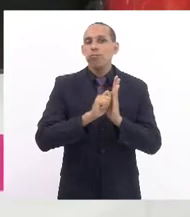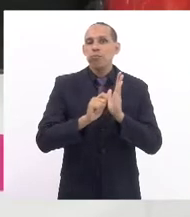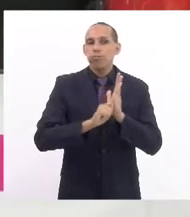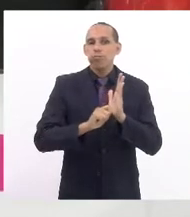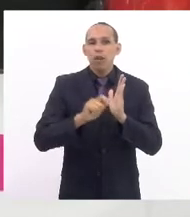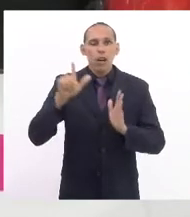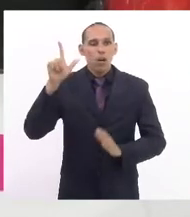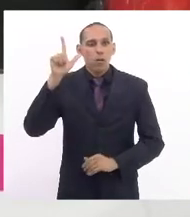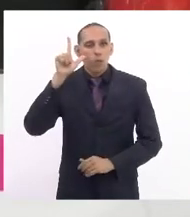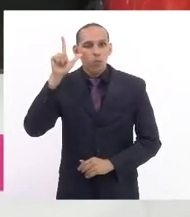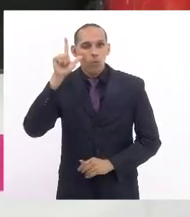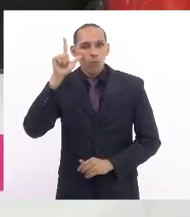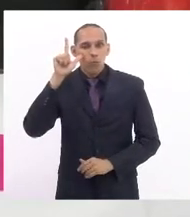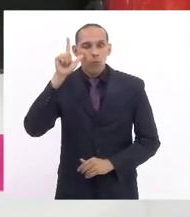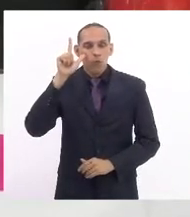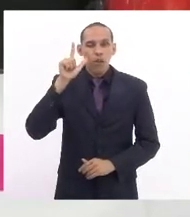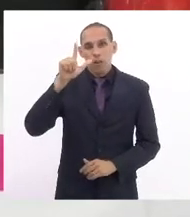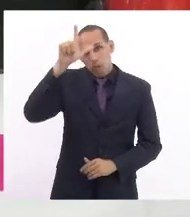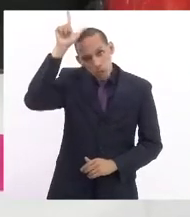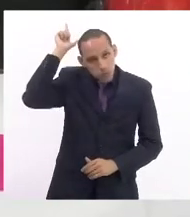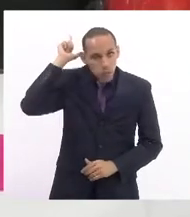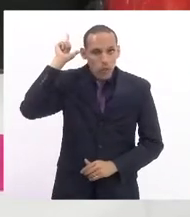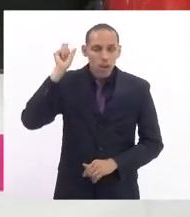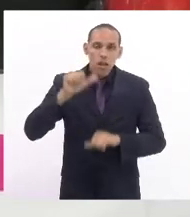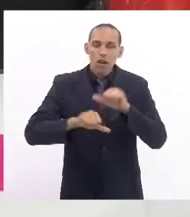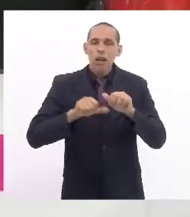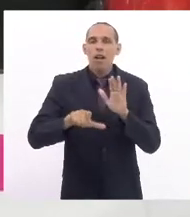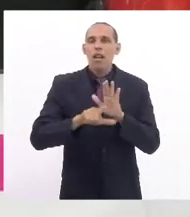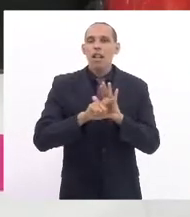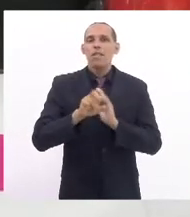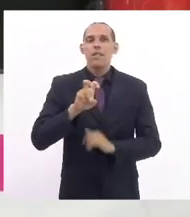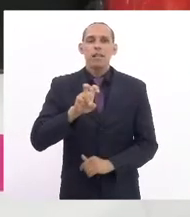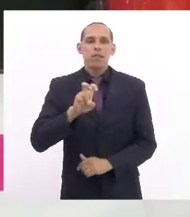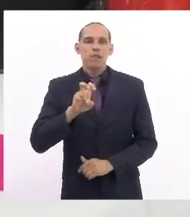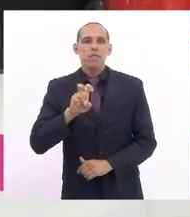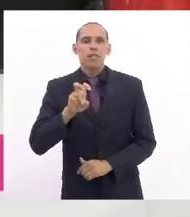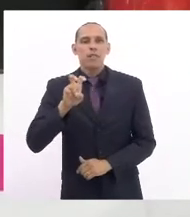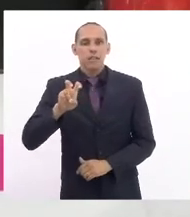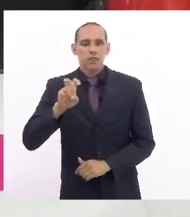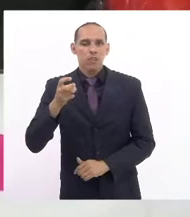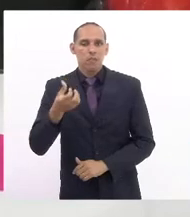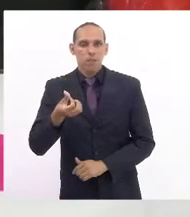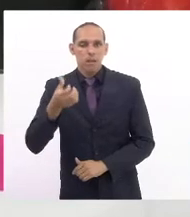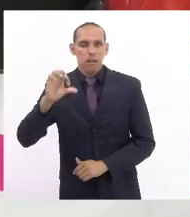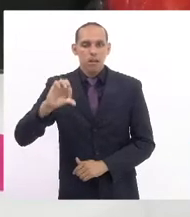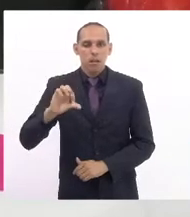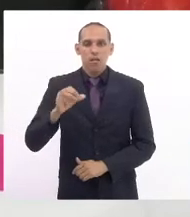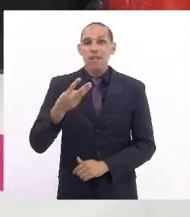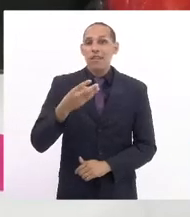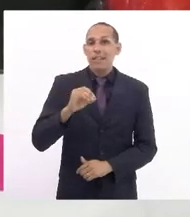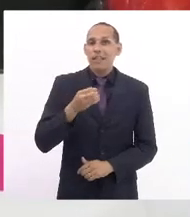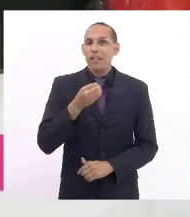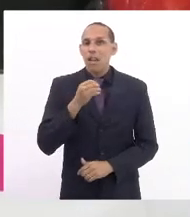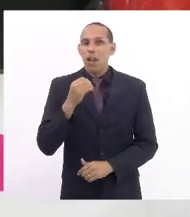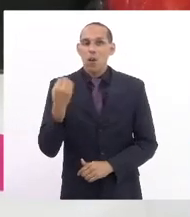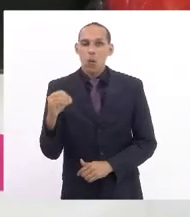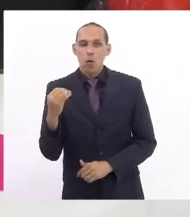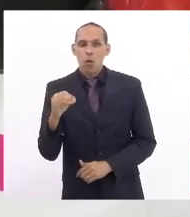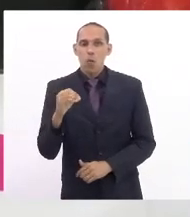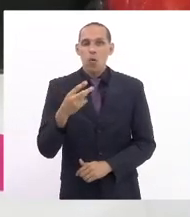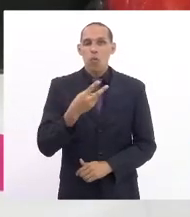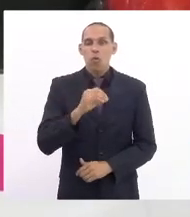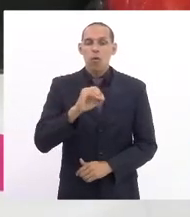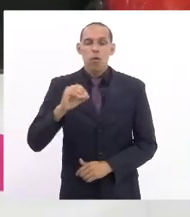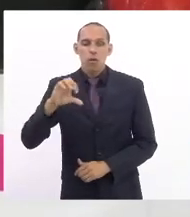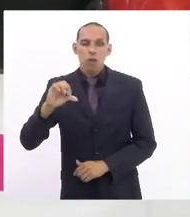Lucinha e Luiz Paulo, que altera a lei número 5.569, de 30 de outubro de 2009, que